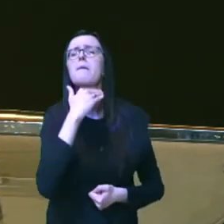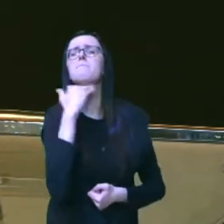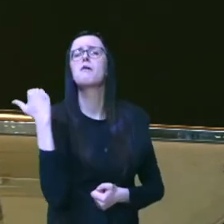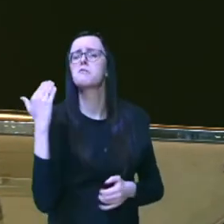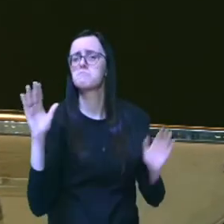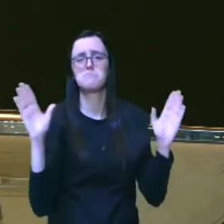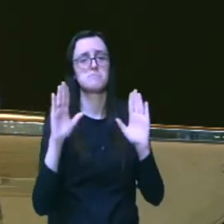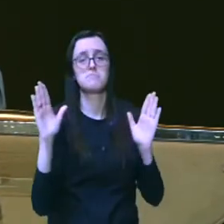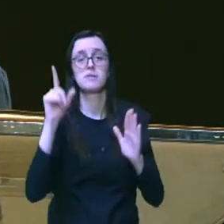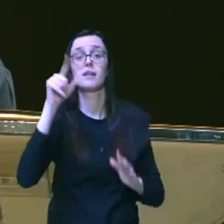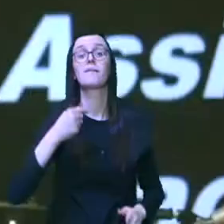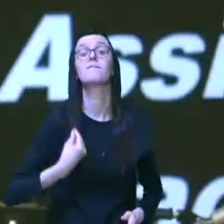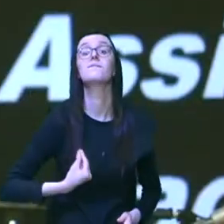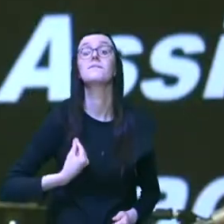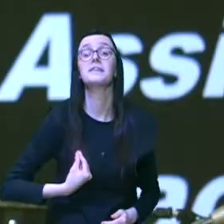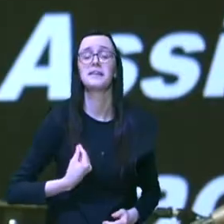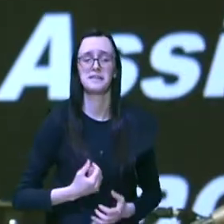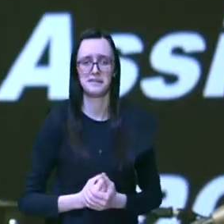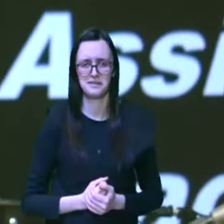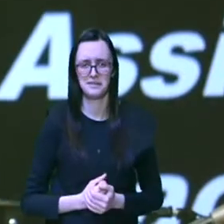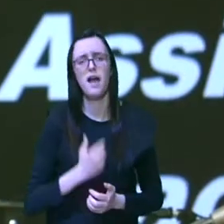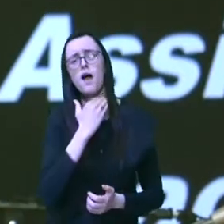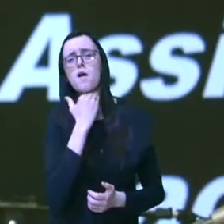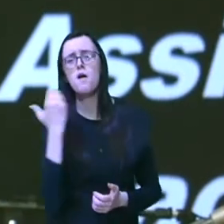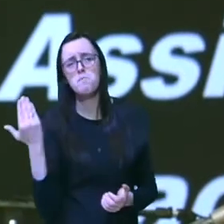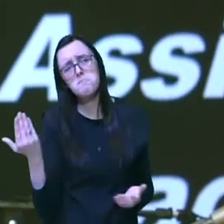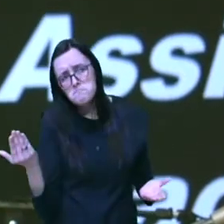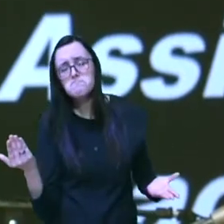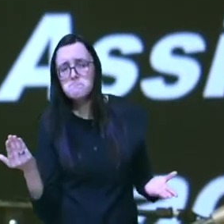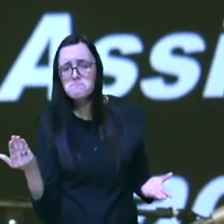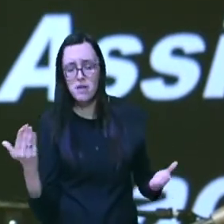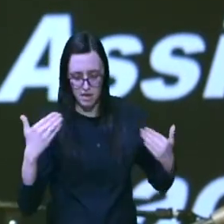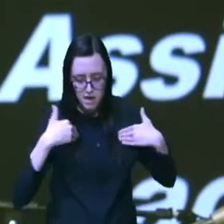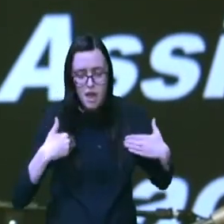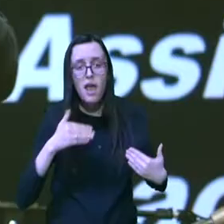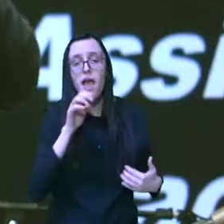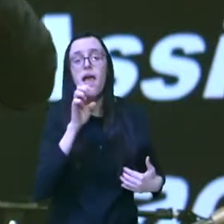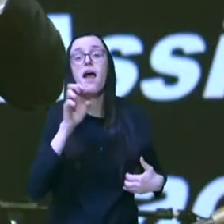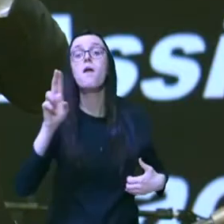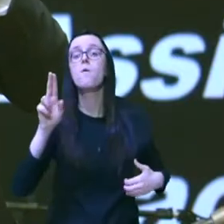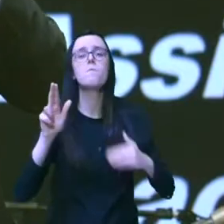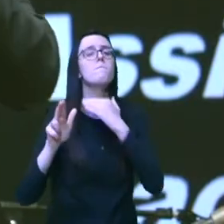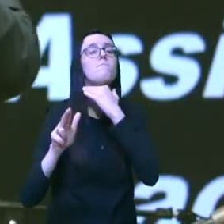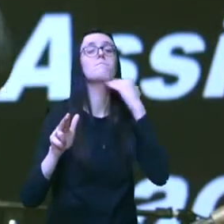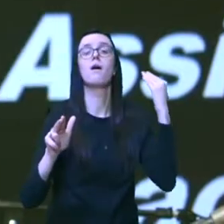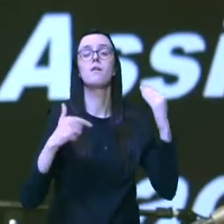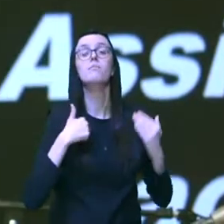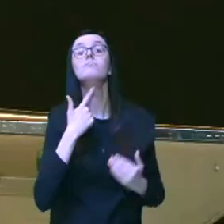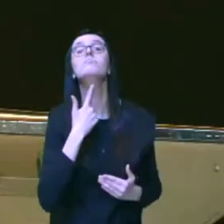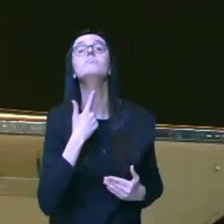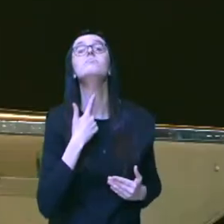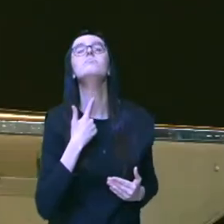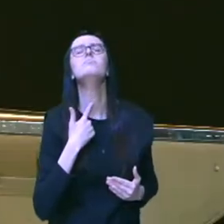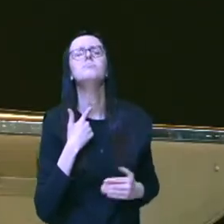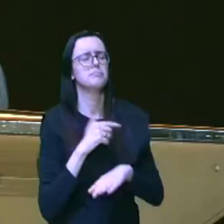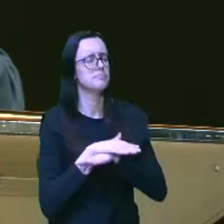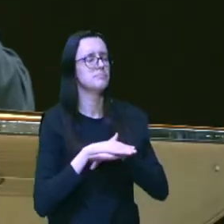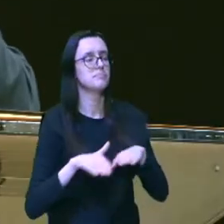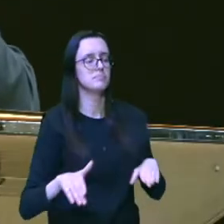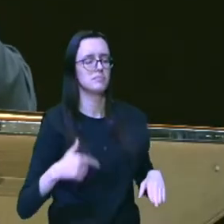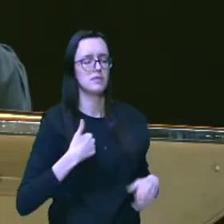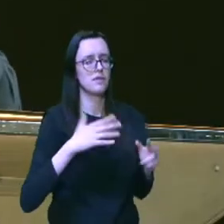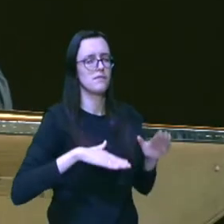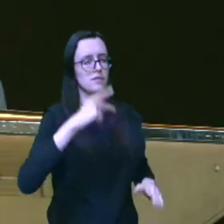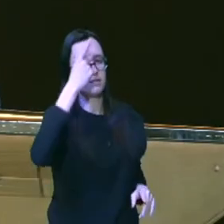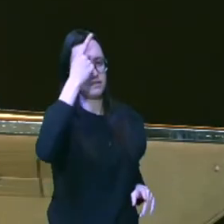e tem a ver com vida morte sim do meu eu morte sim da minha vontade muitas vezes egoísta